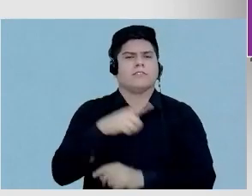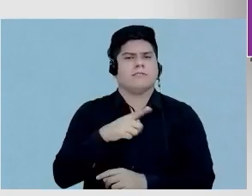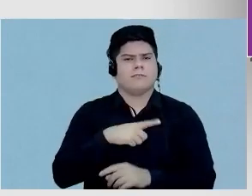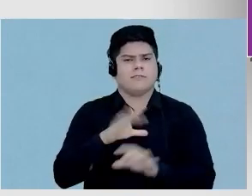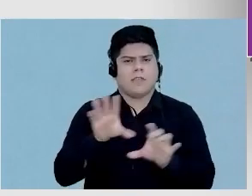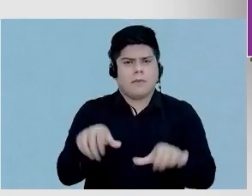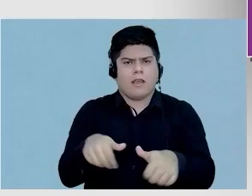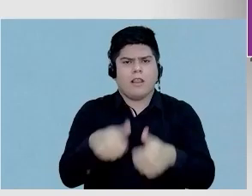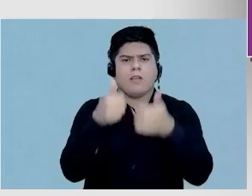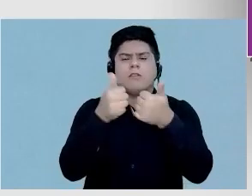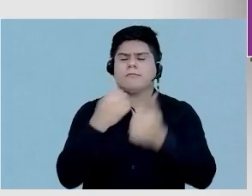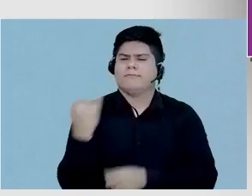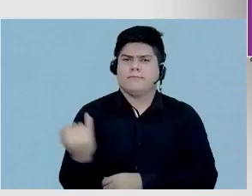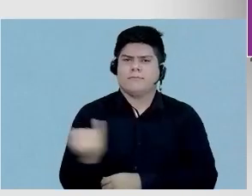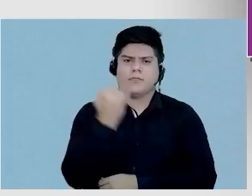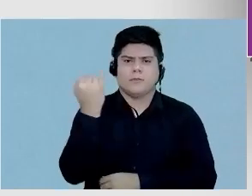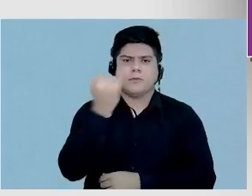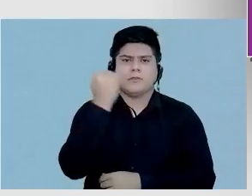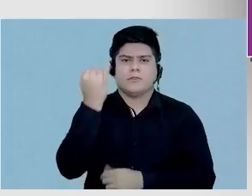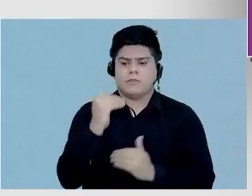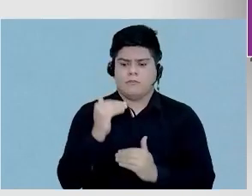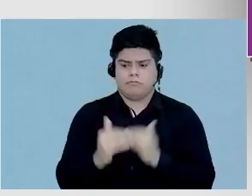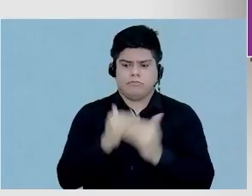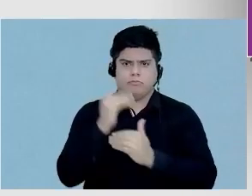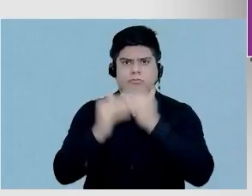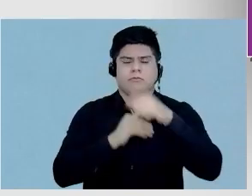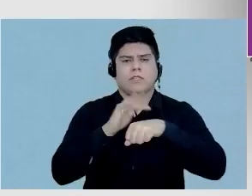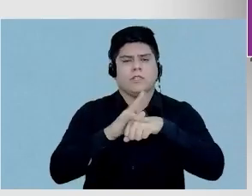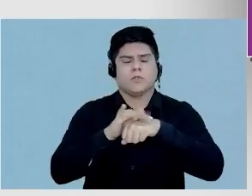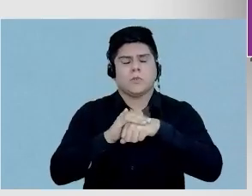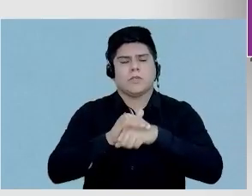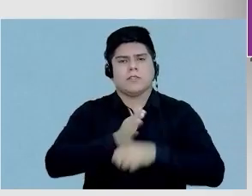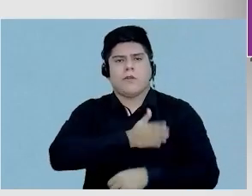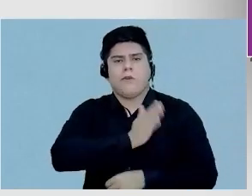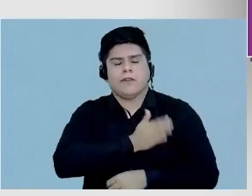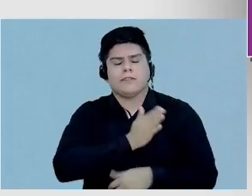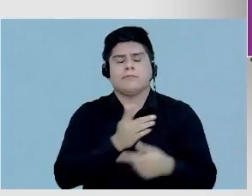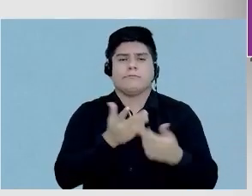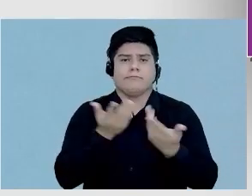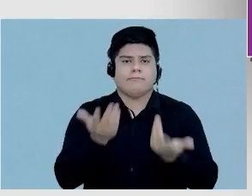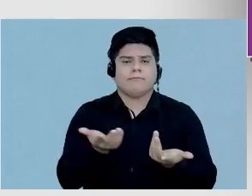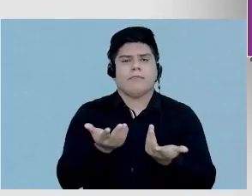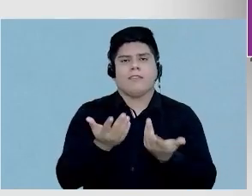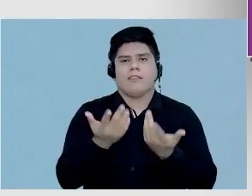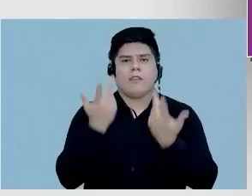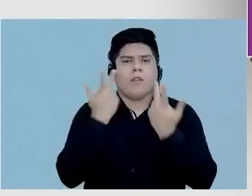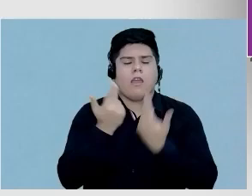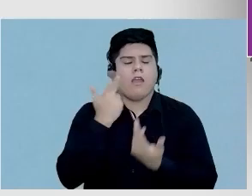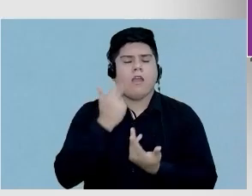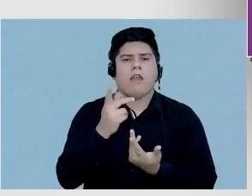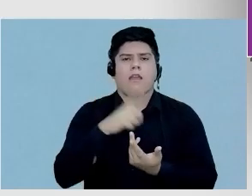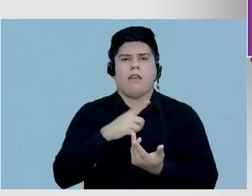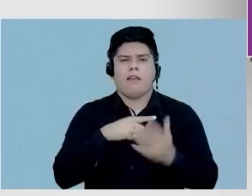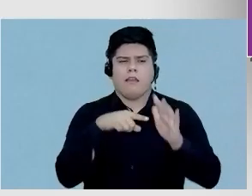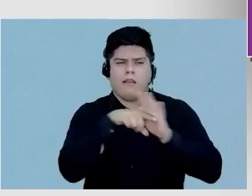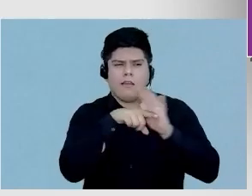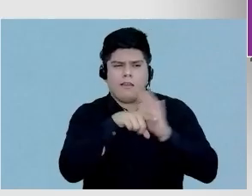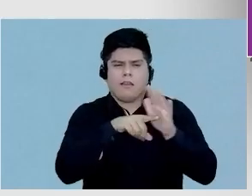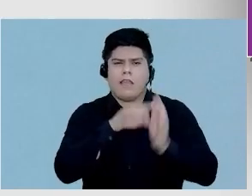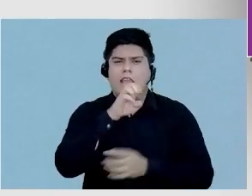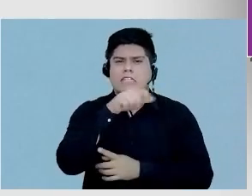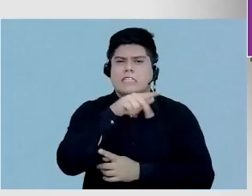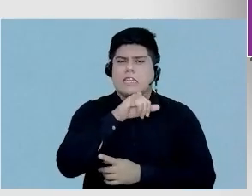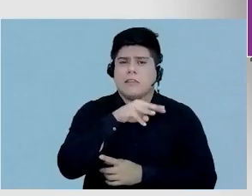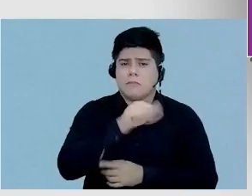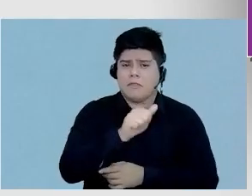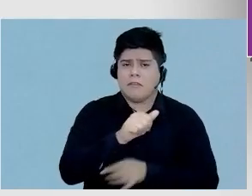significativa na evolução dos doentes cardiológicos e, naturalmente, que a avaliação da isquemia coronariana, que até